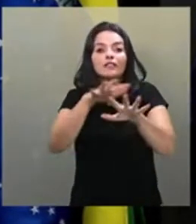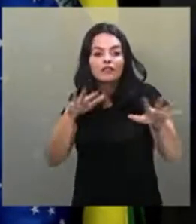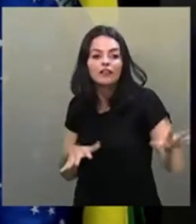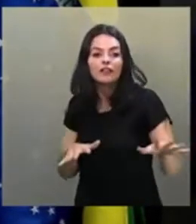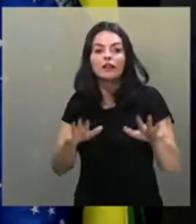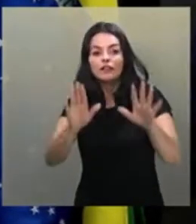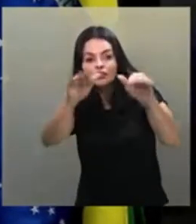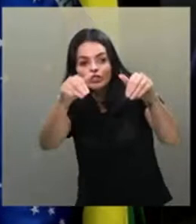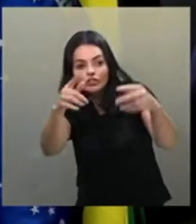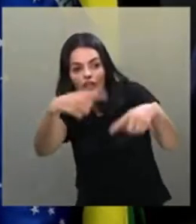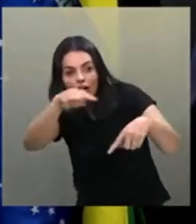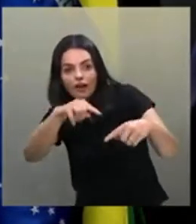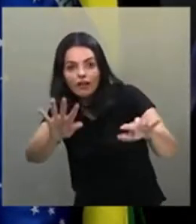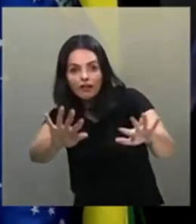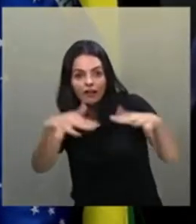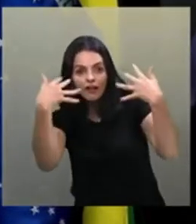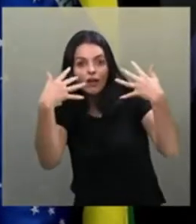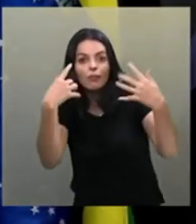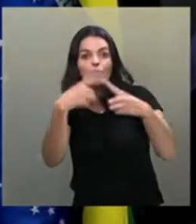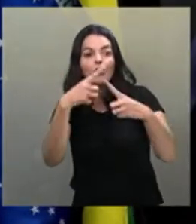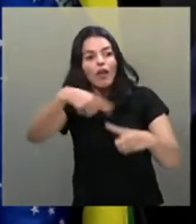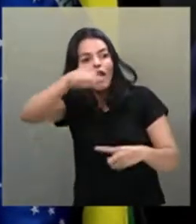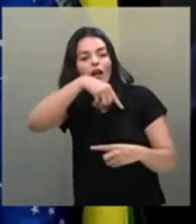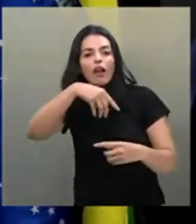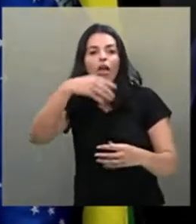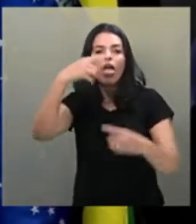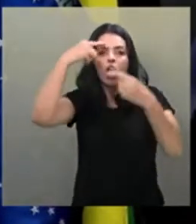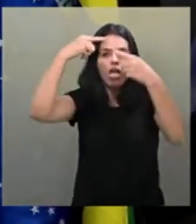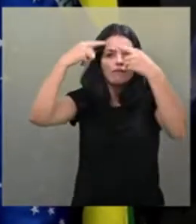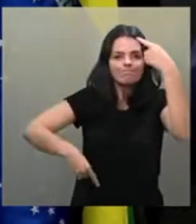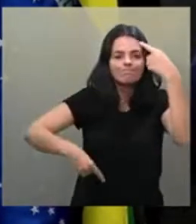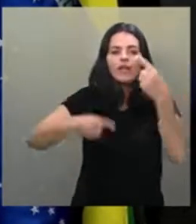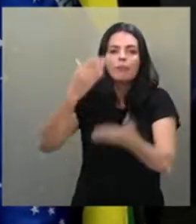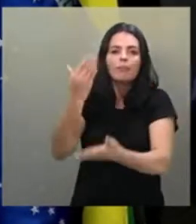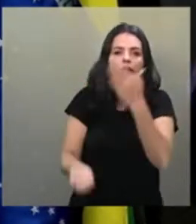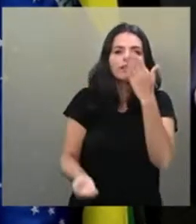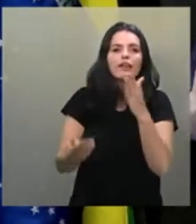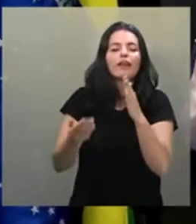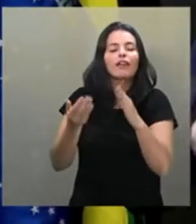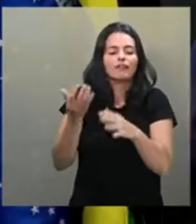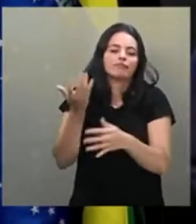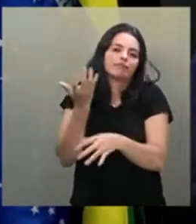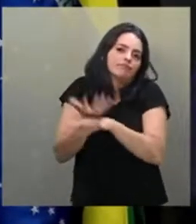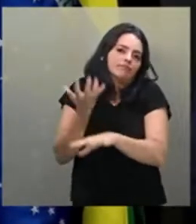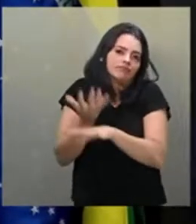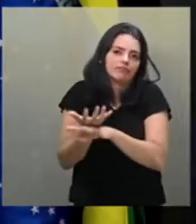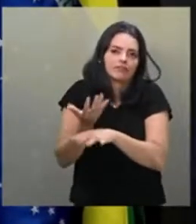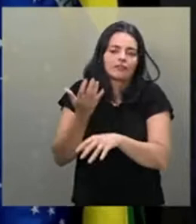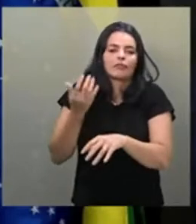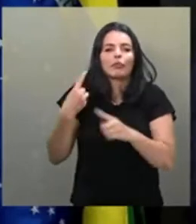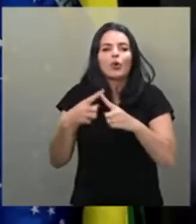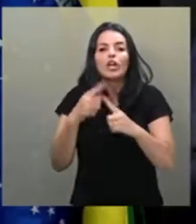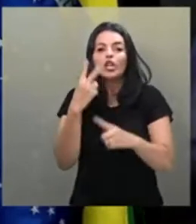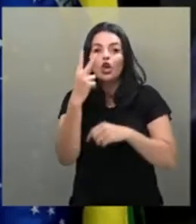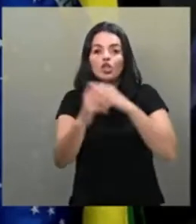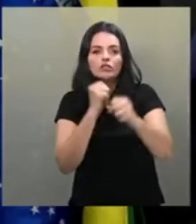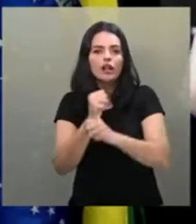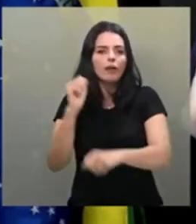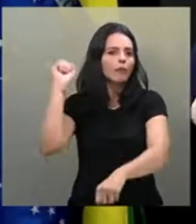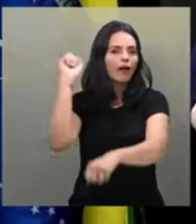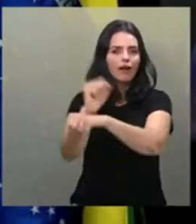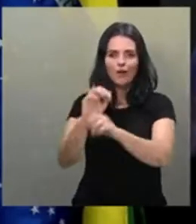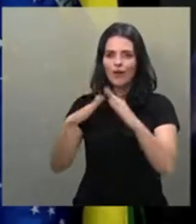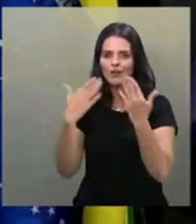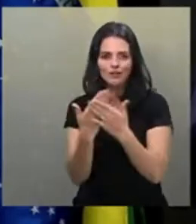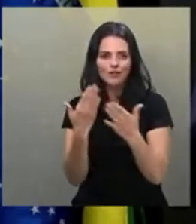a atenção das nossas crianças, para que elas não perdessem ainda mais com os dois anos no aprendizado. Foram as